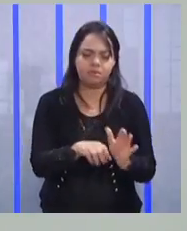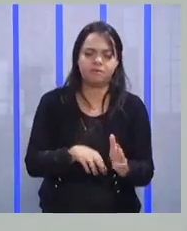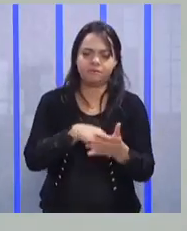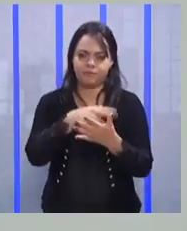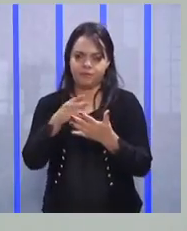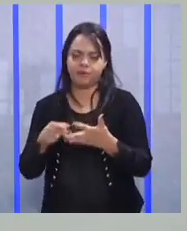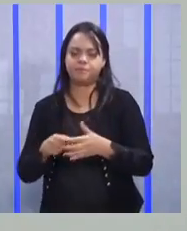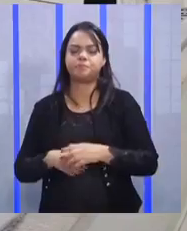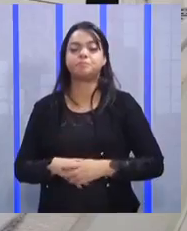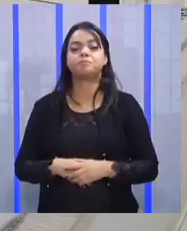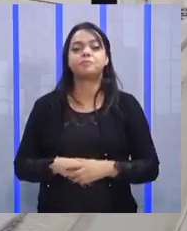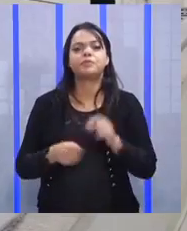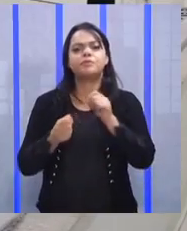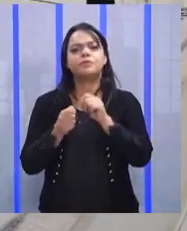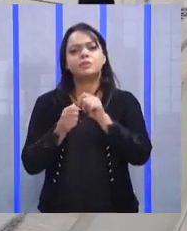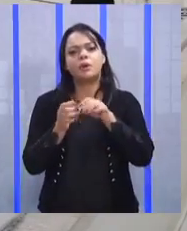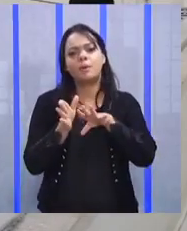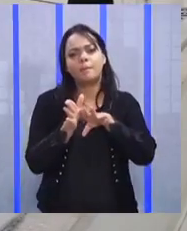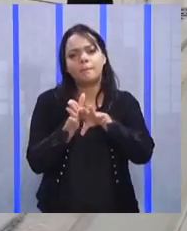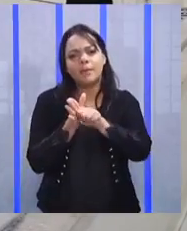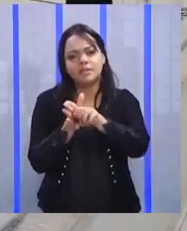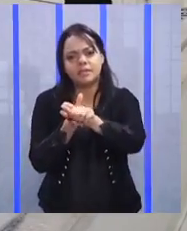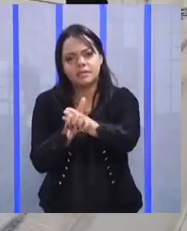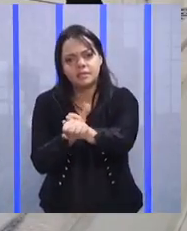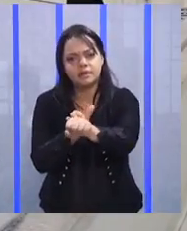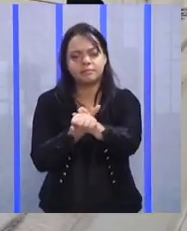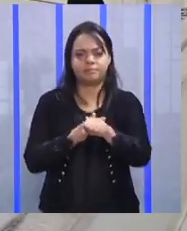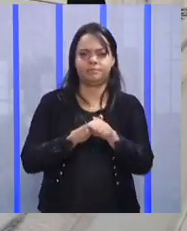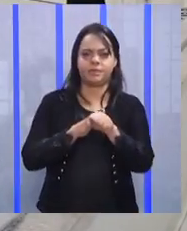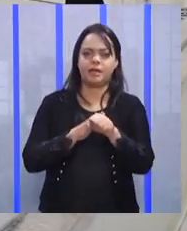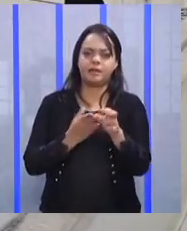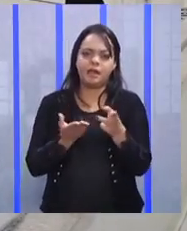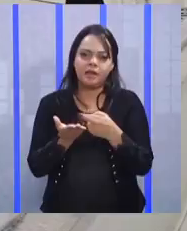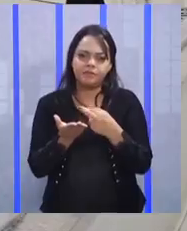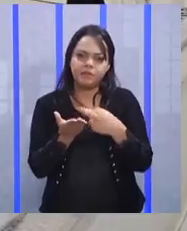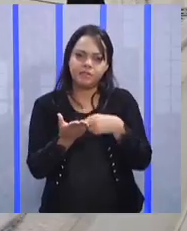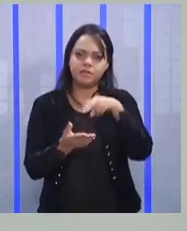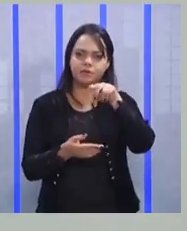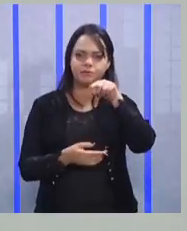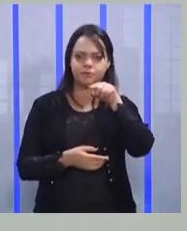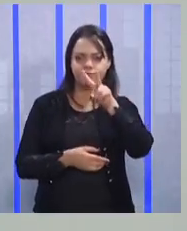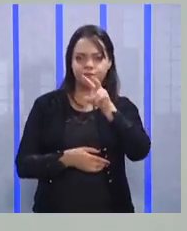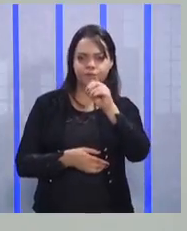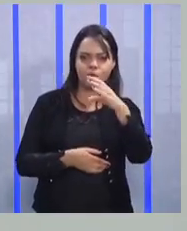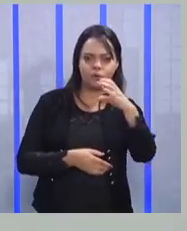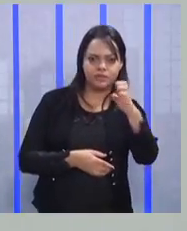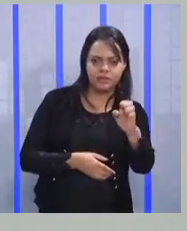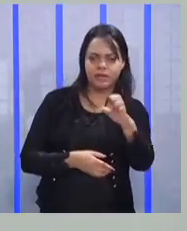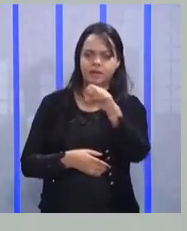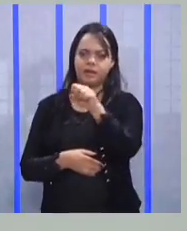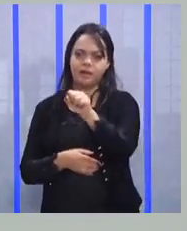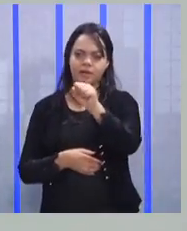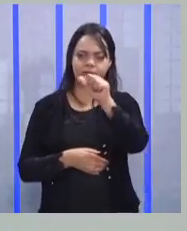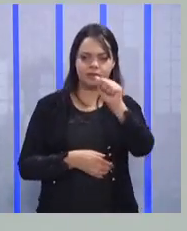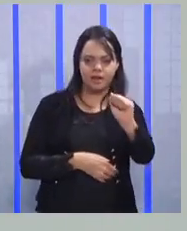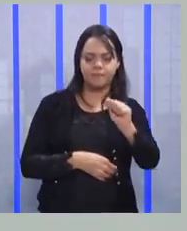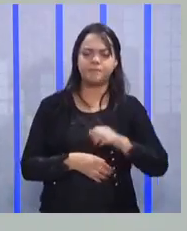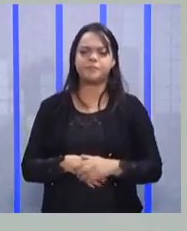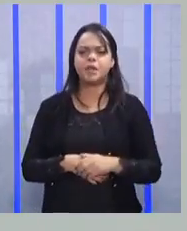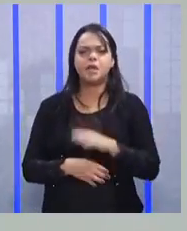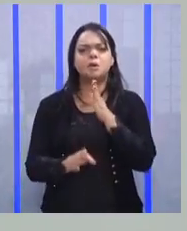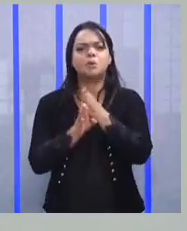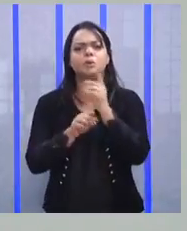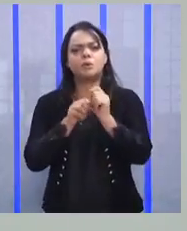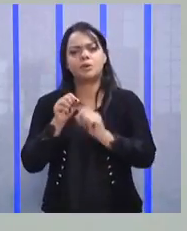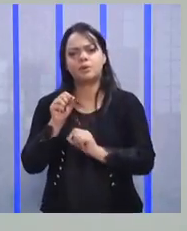Eles fizeram uma pesquisa, essa pesquisa encomendada pela revista Você S.A. e identificou que nas 150